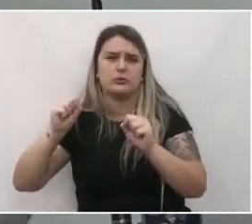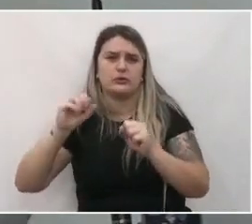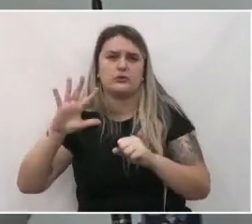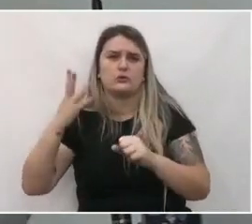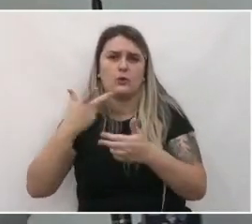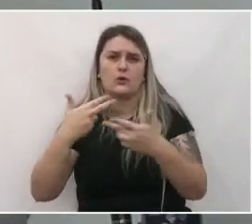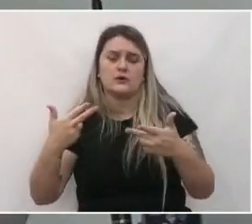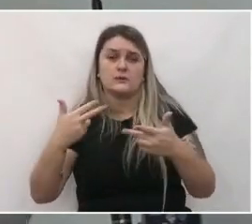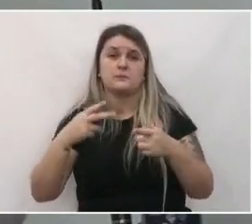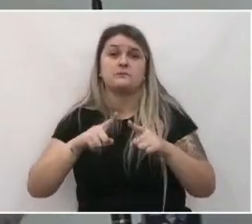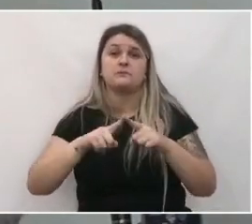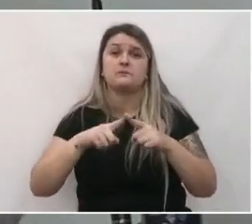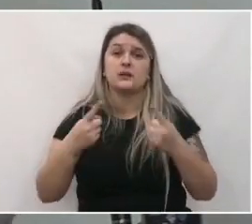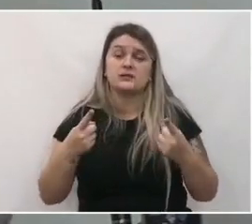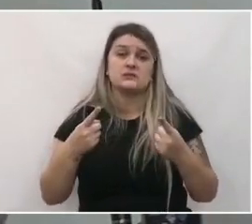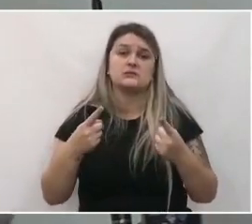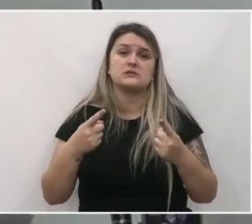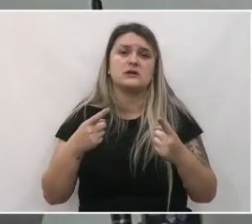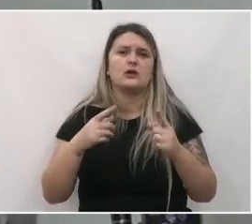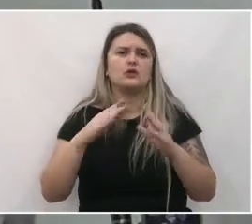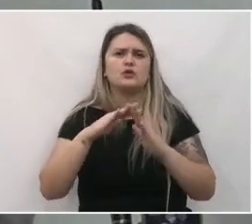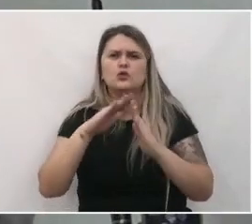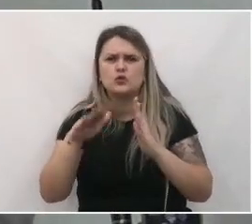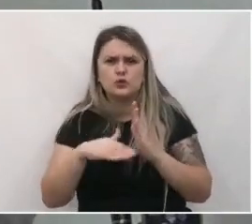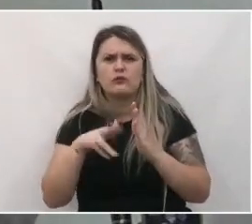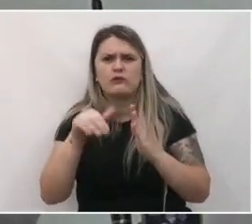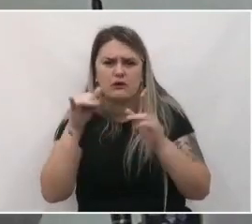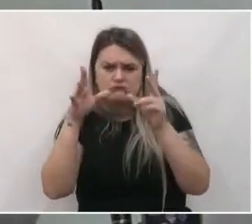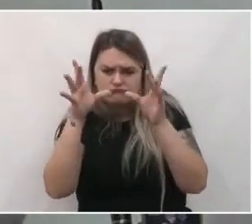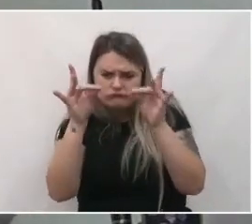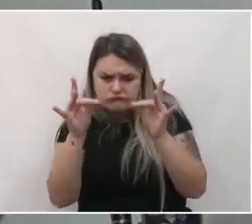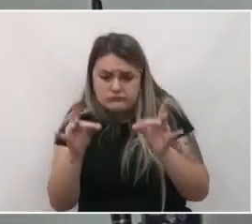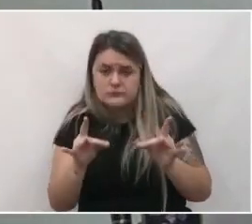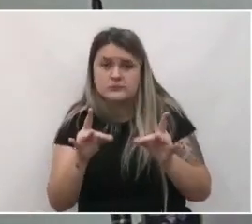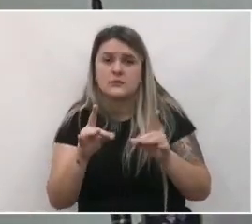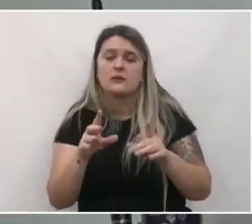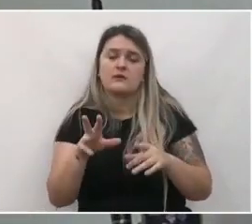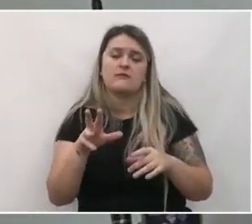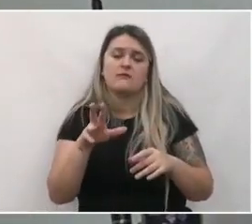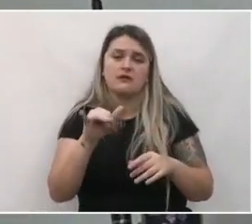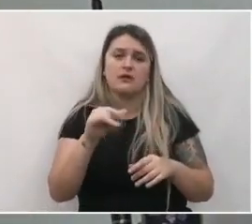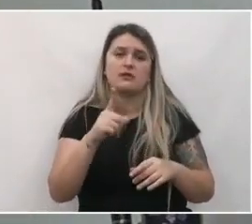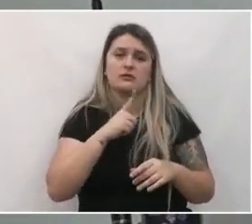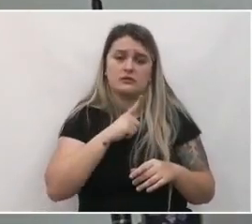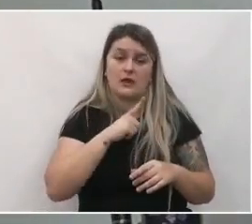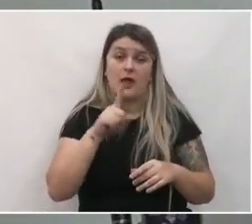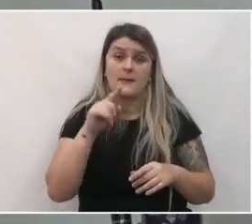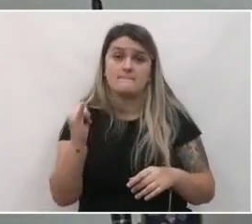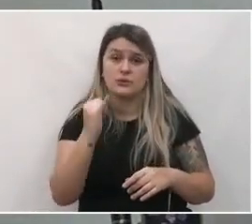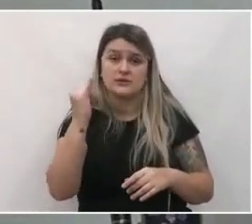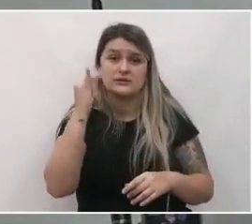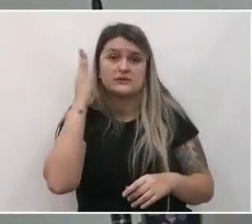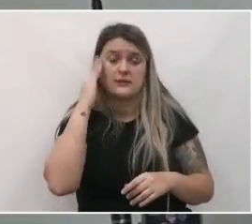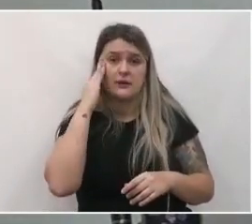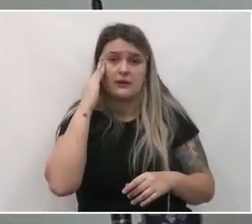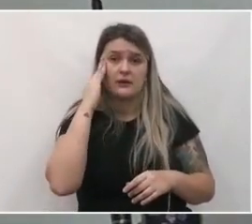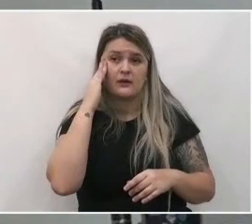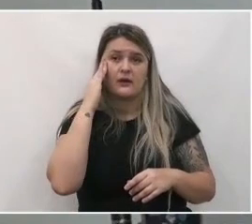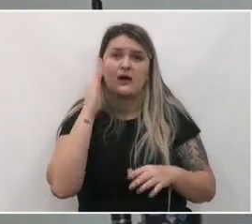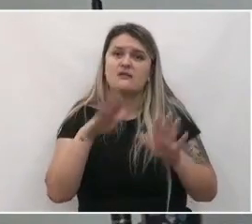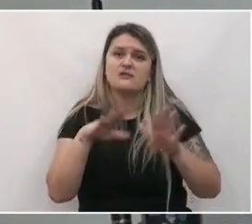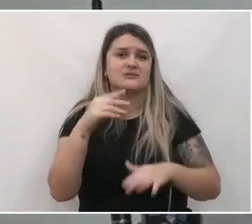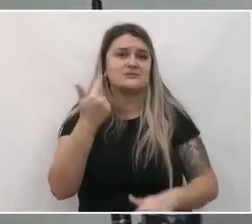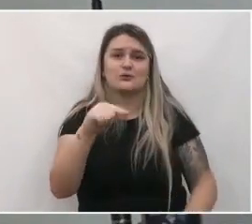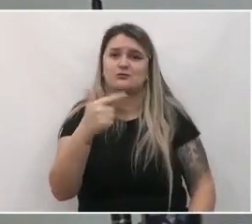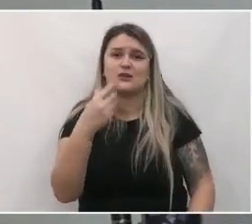mas, então, todas as situações serão analisadas, mas haverá situações, é importante a gente saber, haverá situações em que não